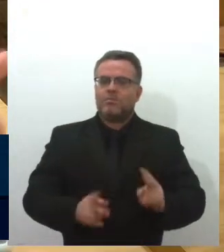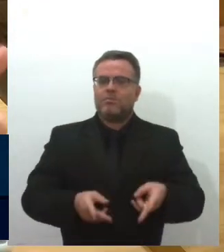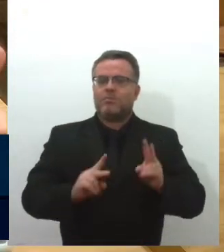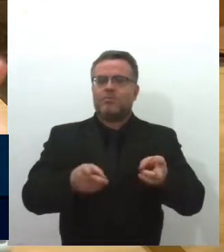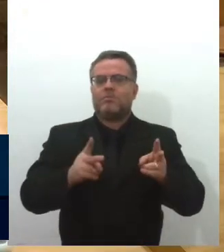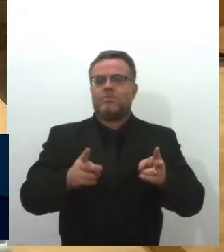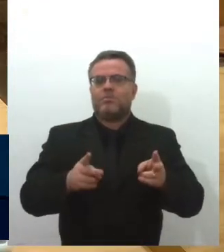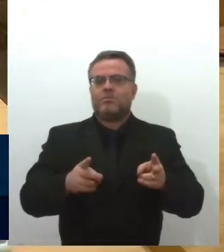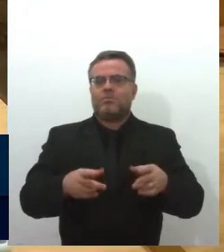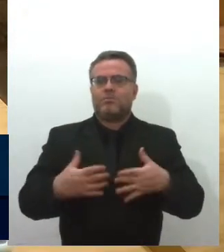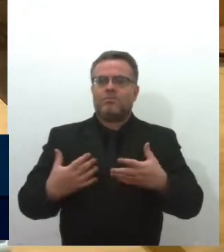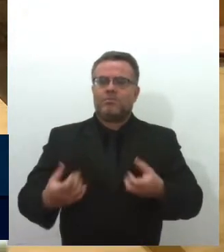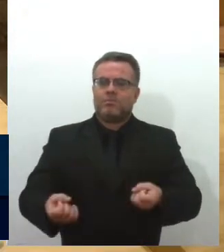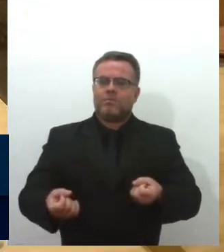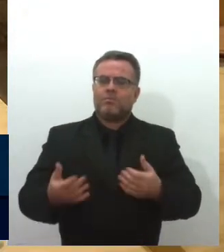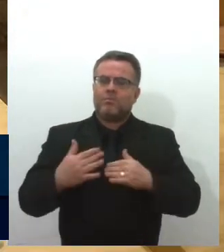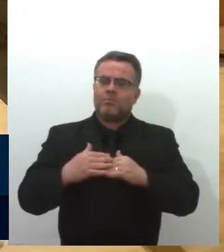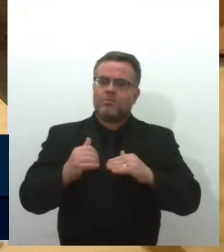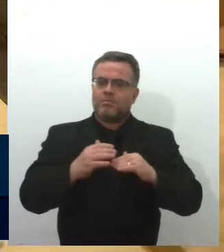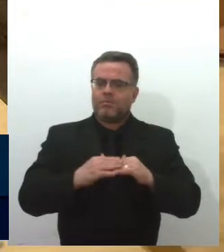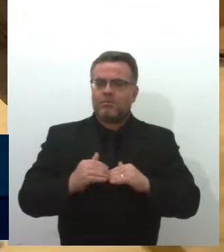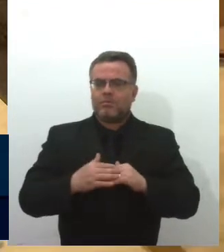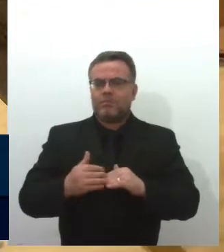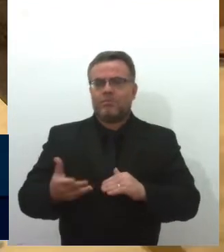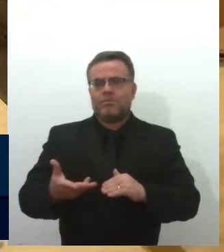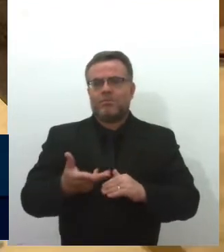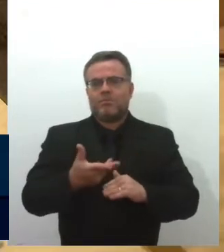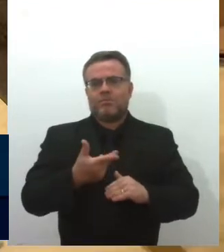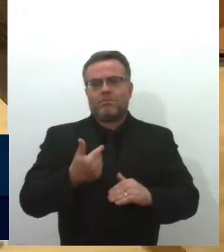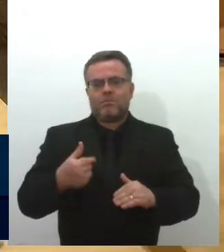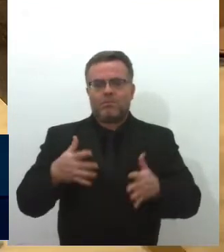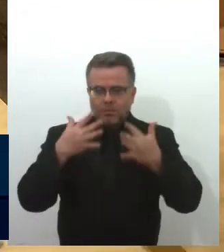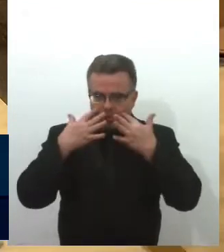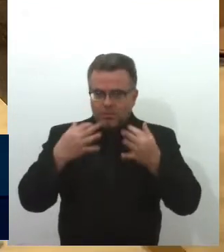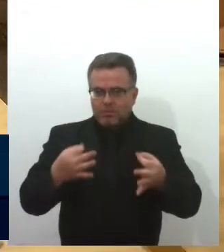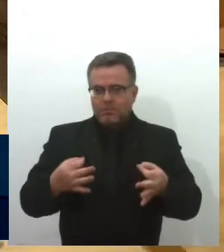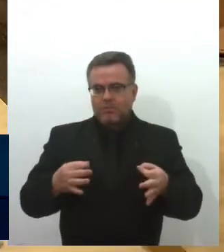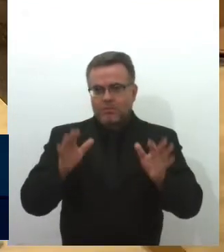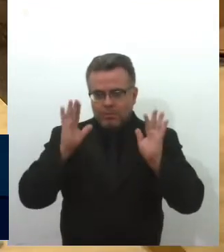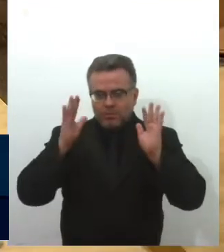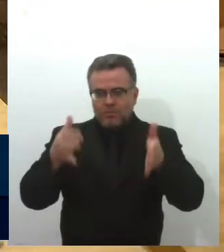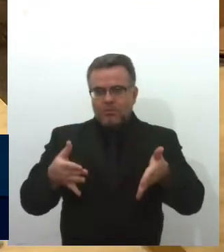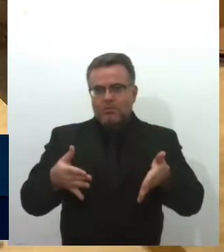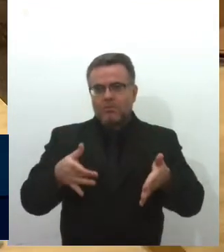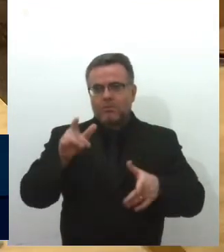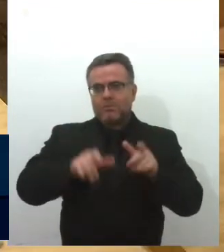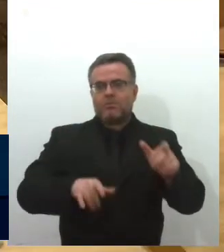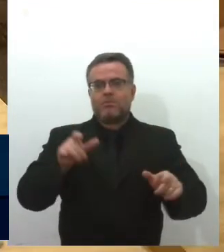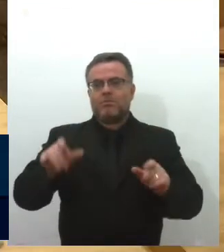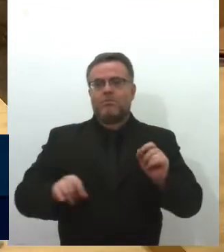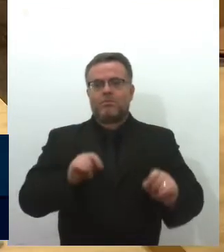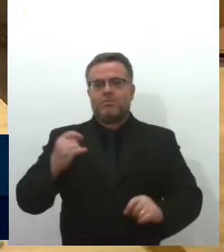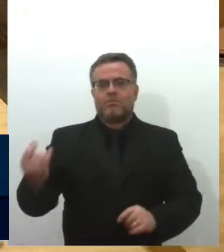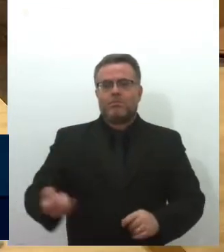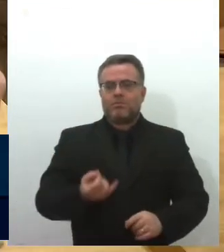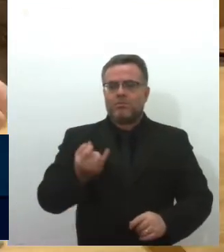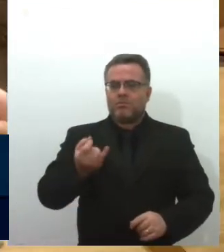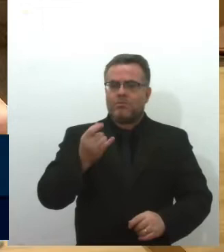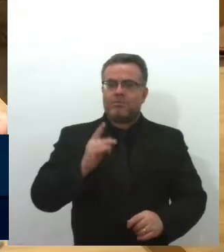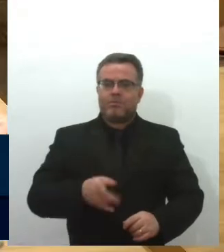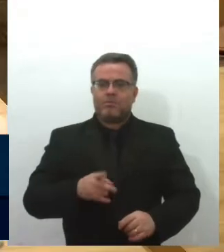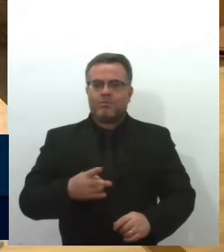sensibilidade, pelo olhar focado no próximo e na importância da